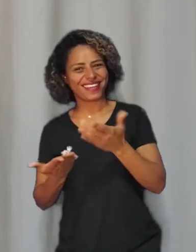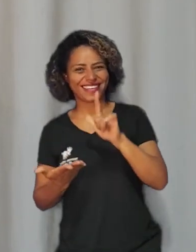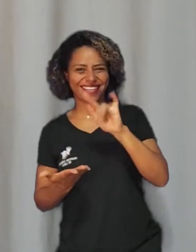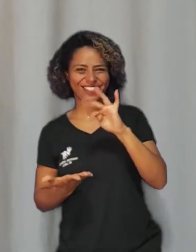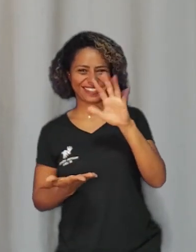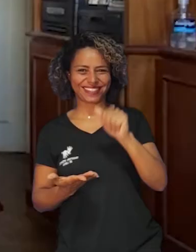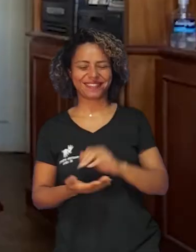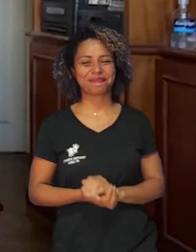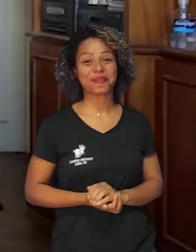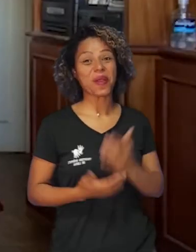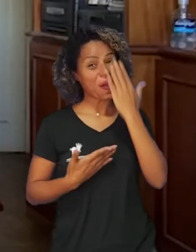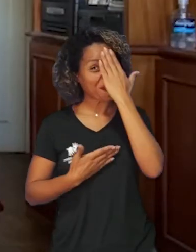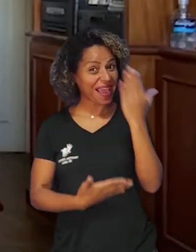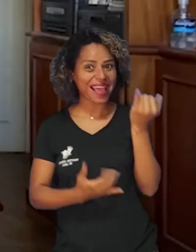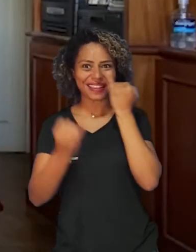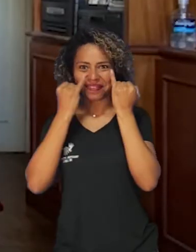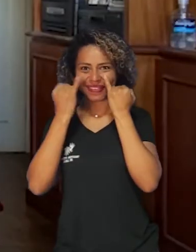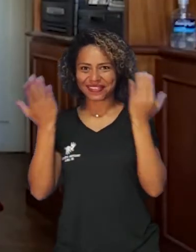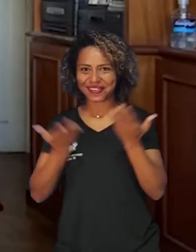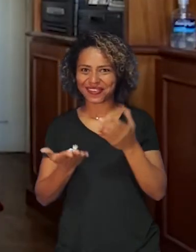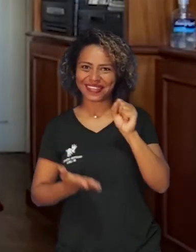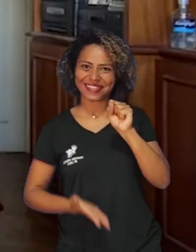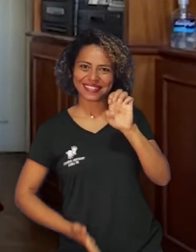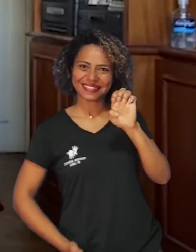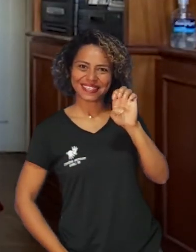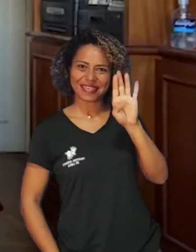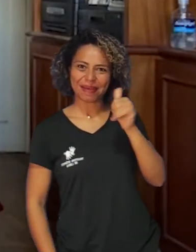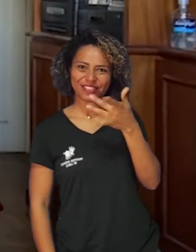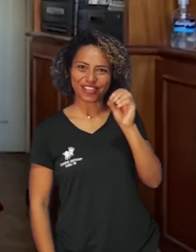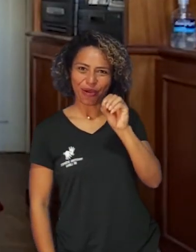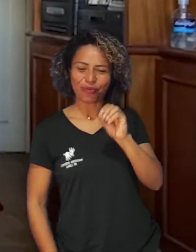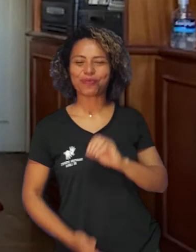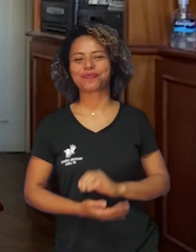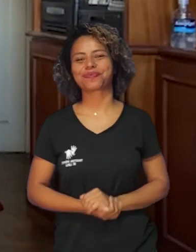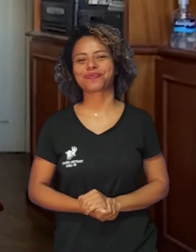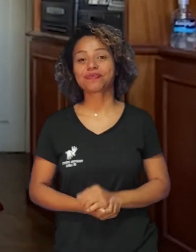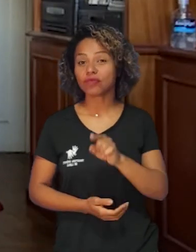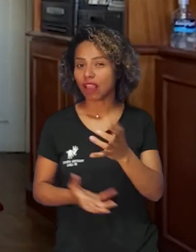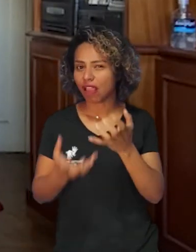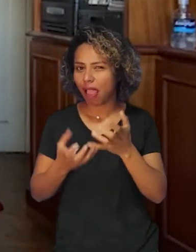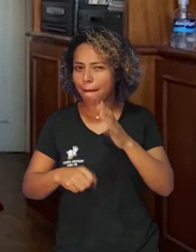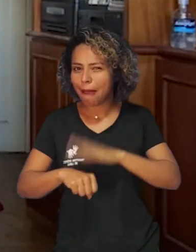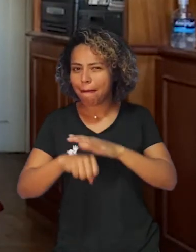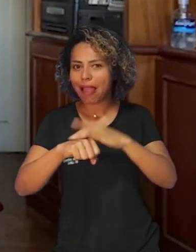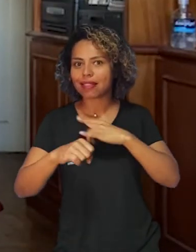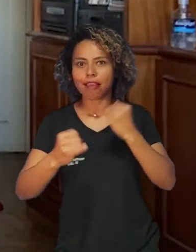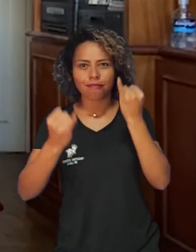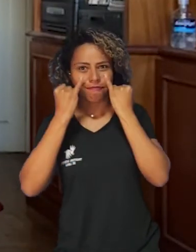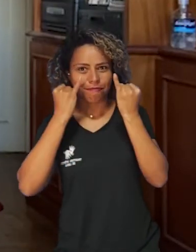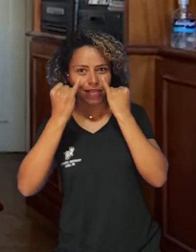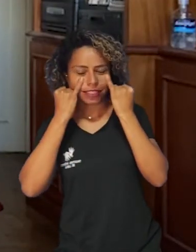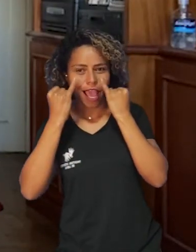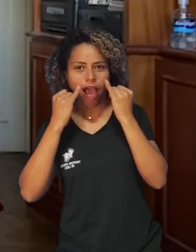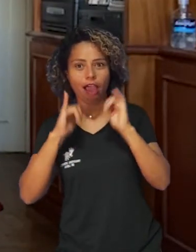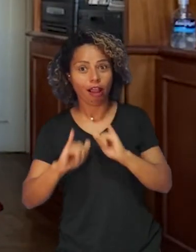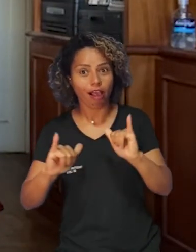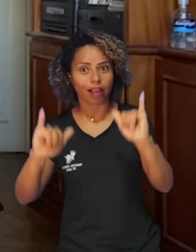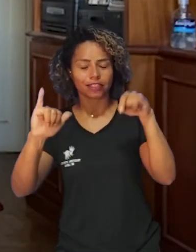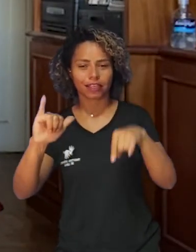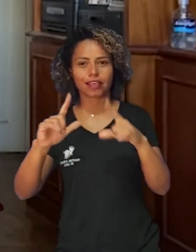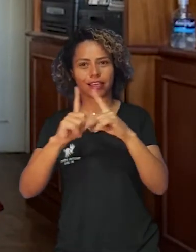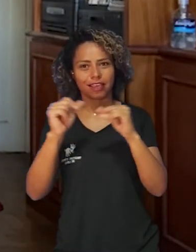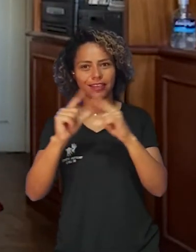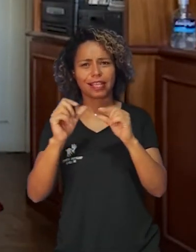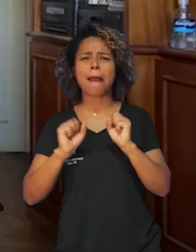com você, Letícia. Obrigada pelas informações, Sebastião. Para você que quer continuar acompanhando as principais